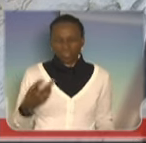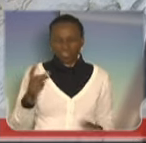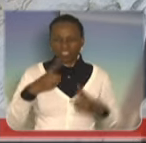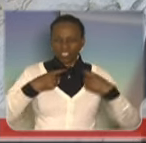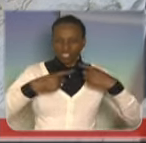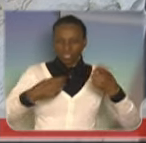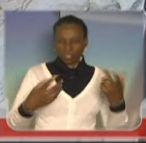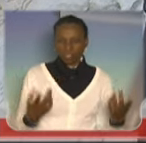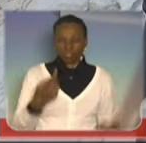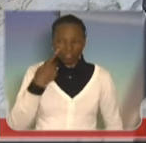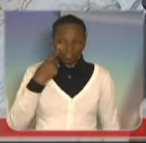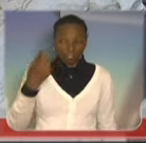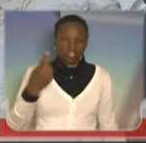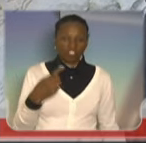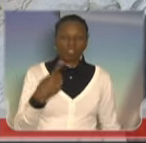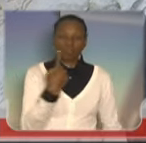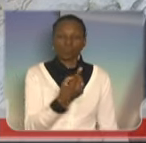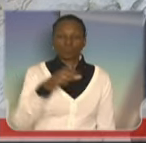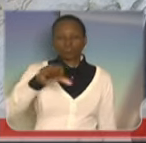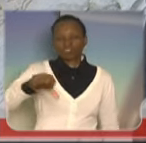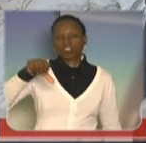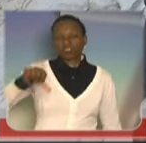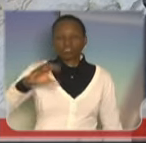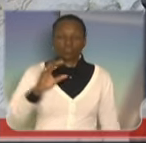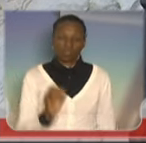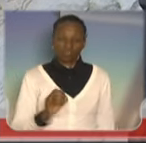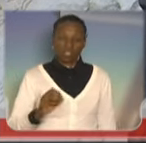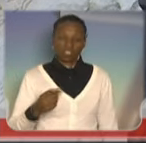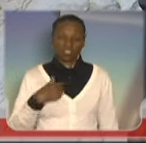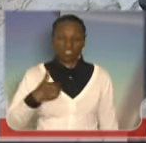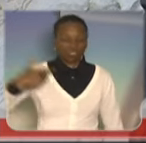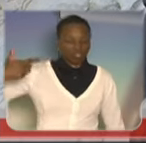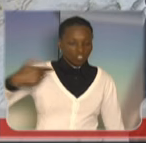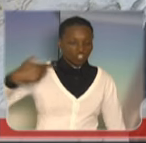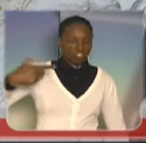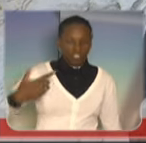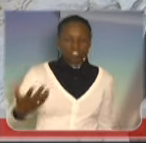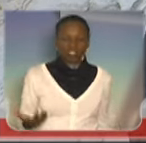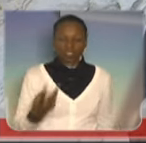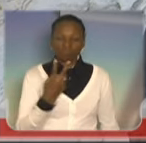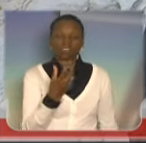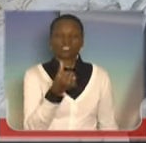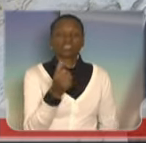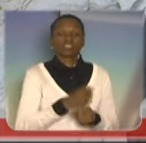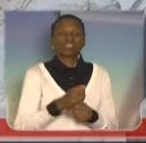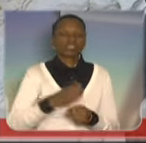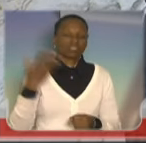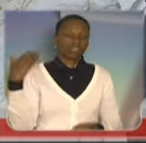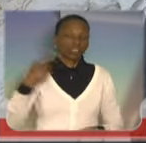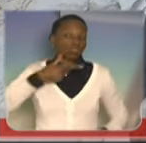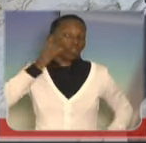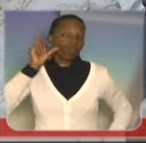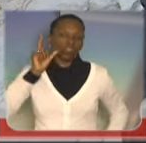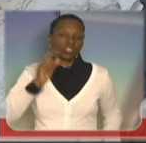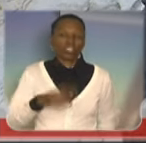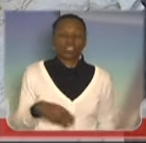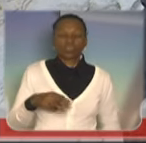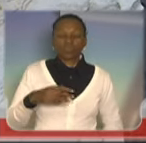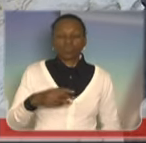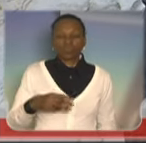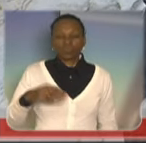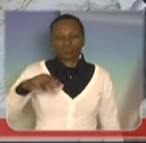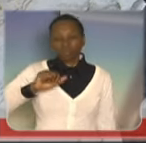estava sendo baleado, há 26 anos atrás. Ontem, o major foi vítima de tiroteio, graças a Deus não foi morto, não foi atingido, só quebrou